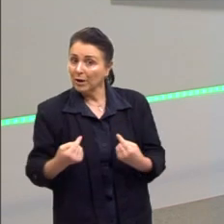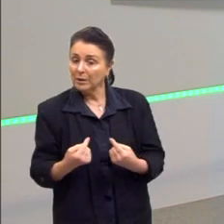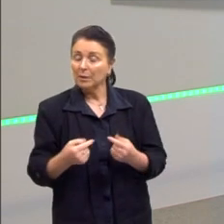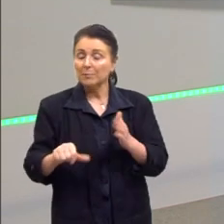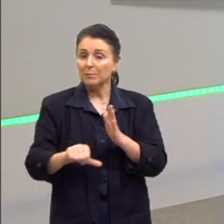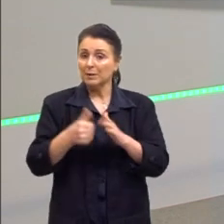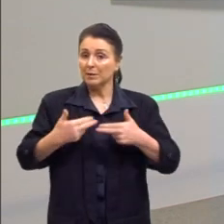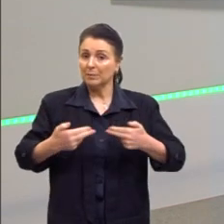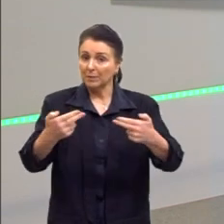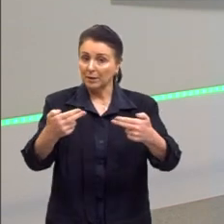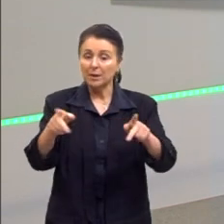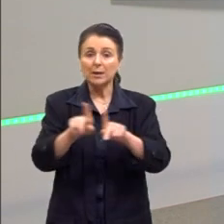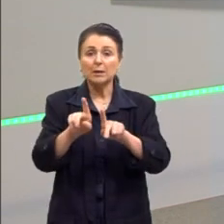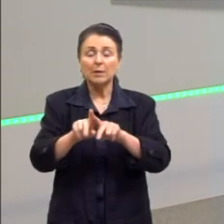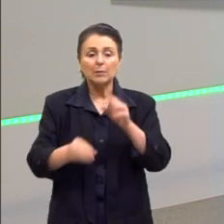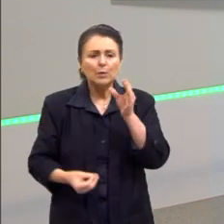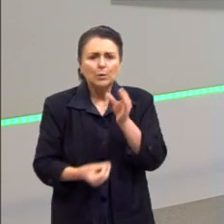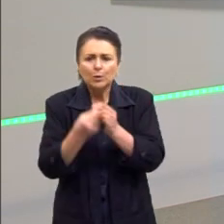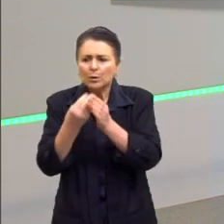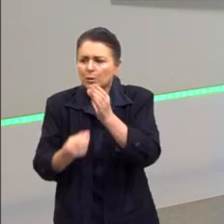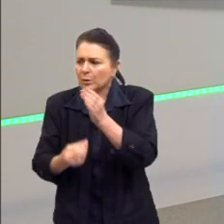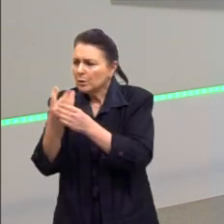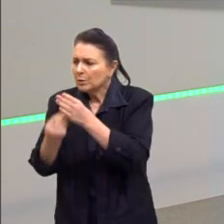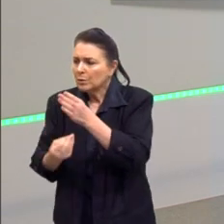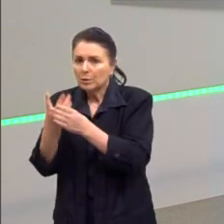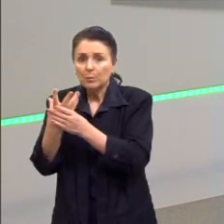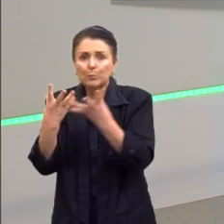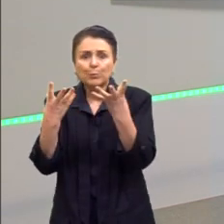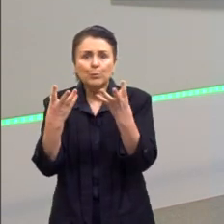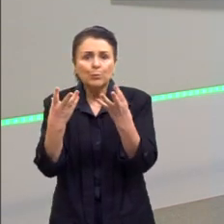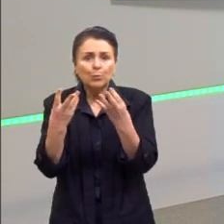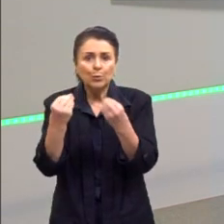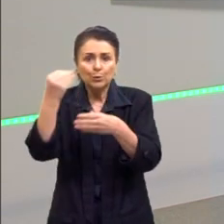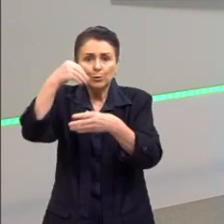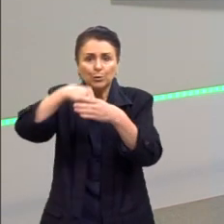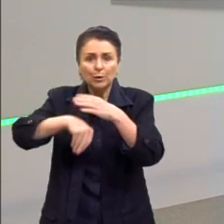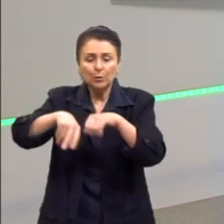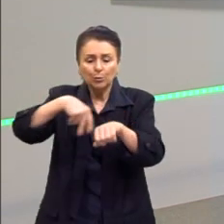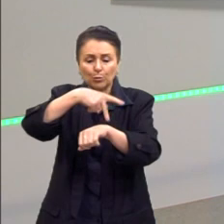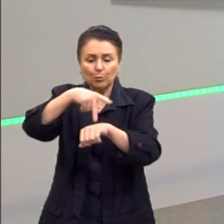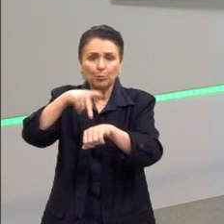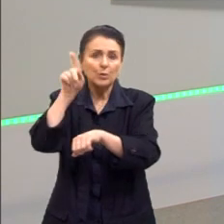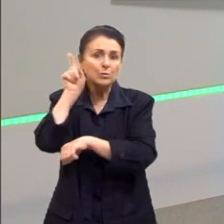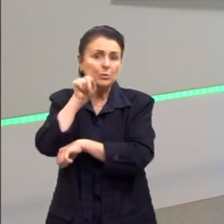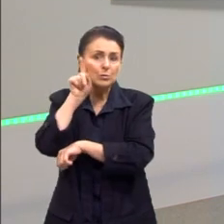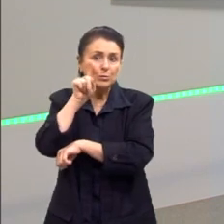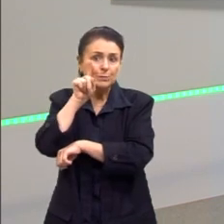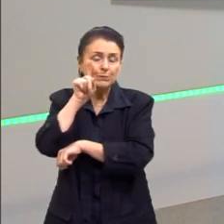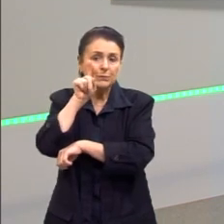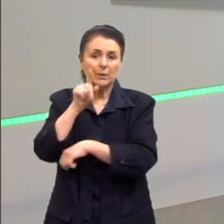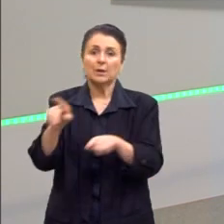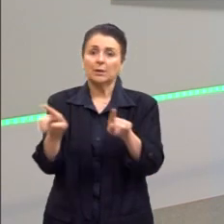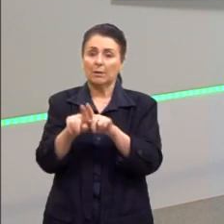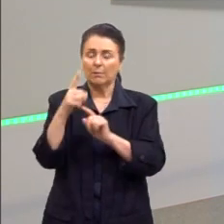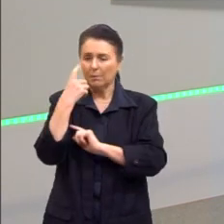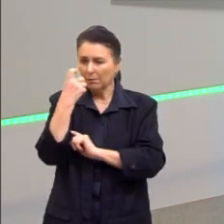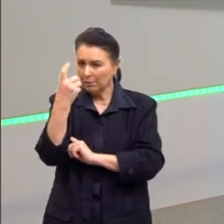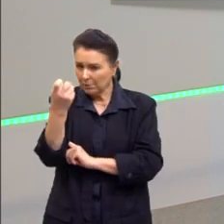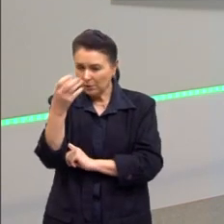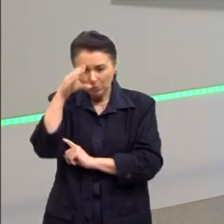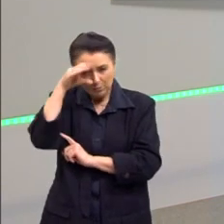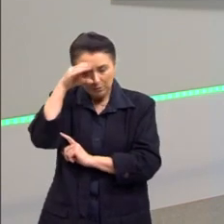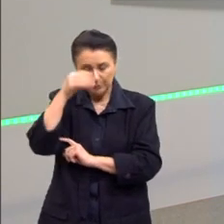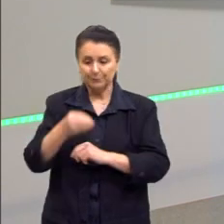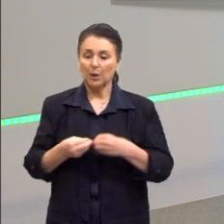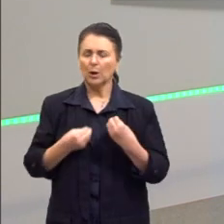principalmente essa superprodução americana. Uma questão que é interessante desse período também, como os